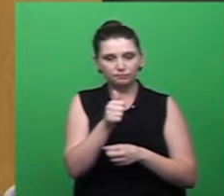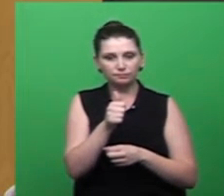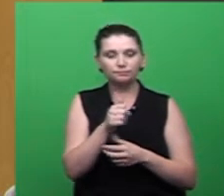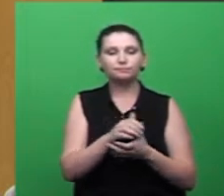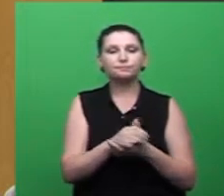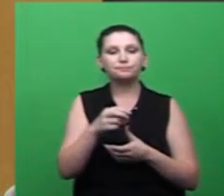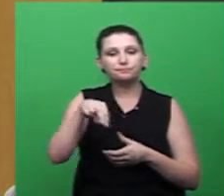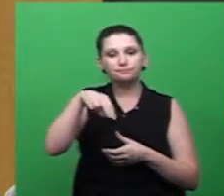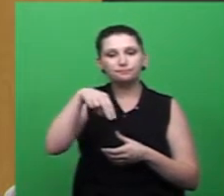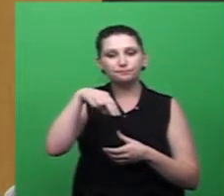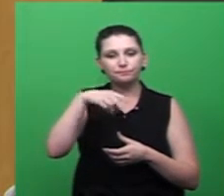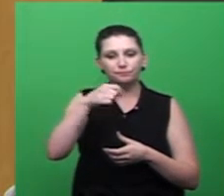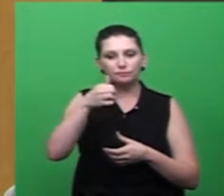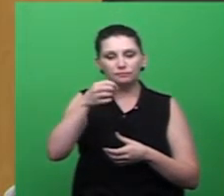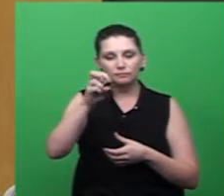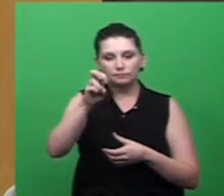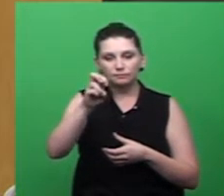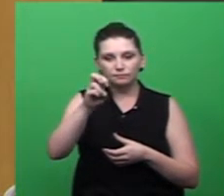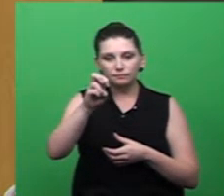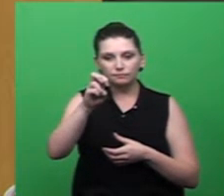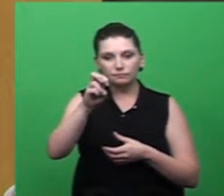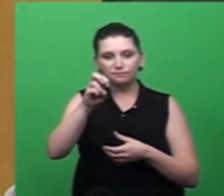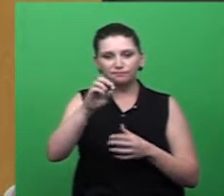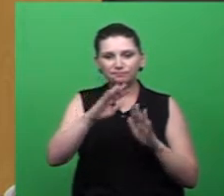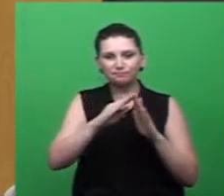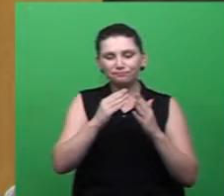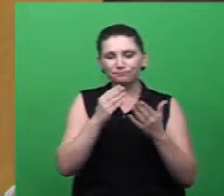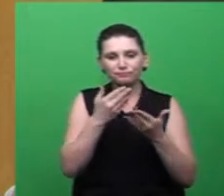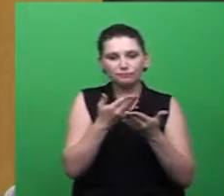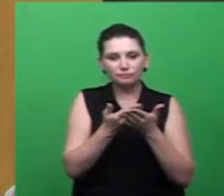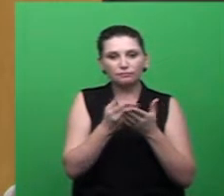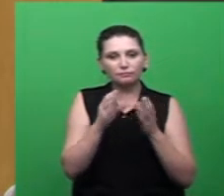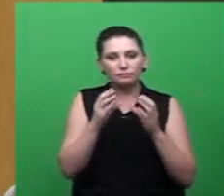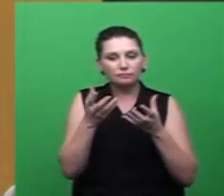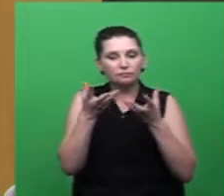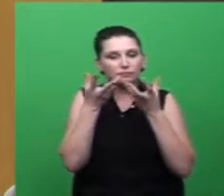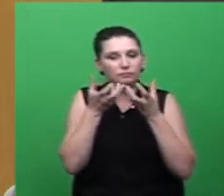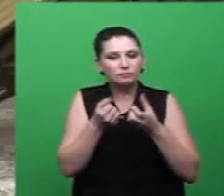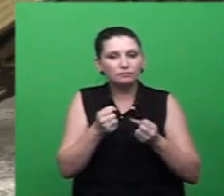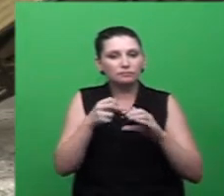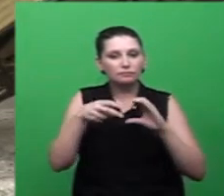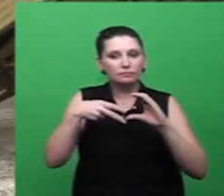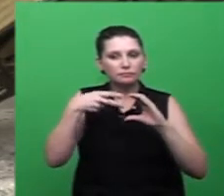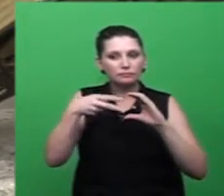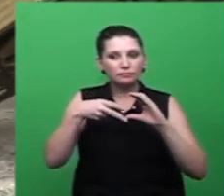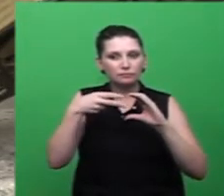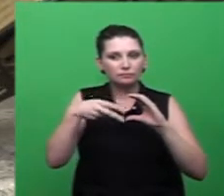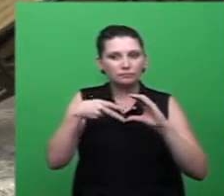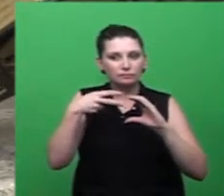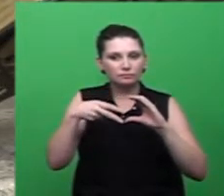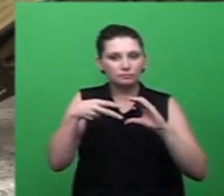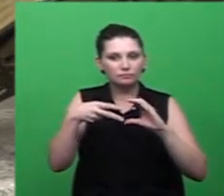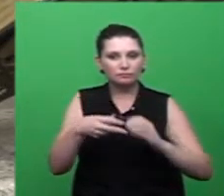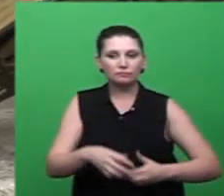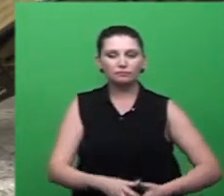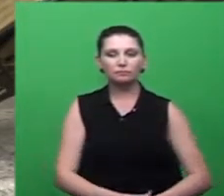protestos de considerações e distinto apreço. Assessor parlamentar Almir Mendonça.